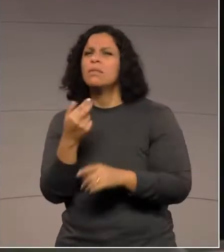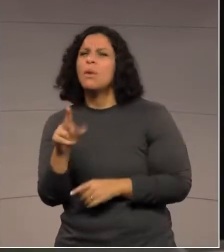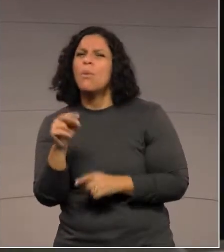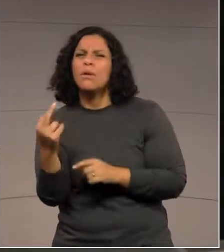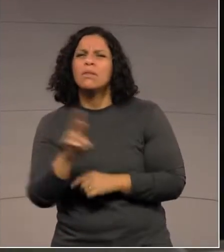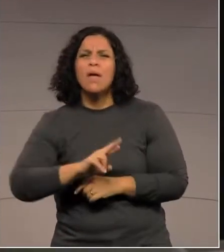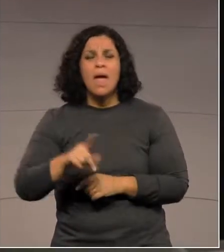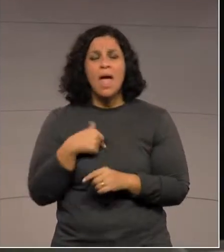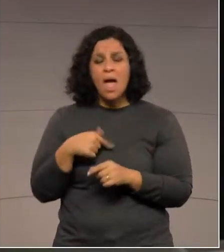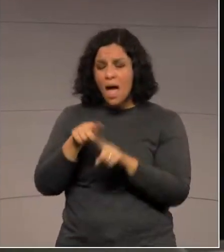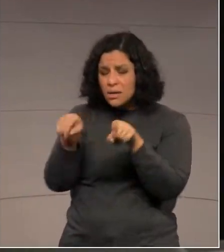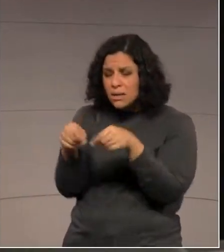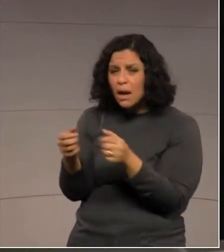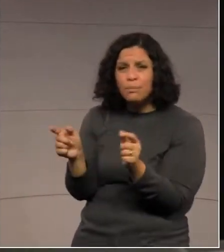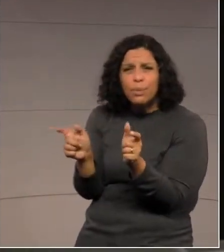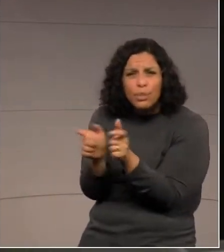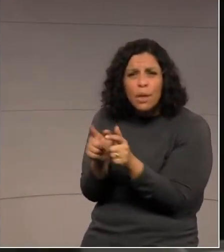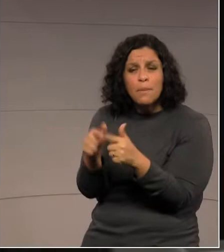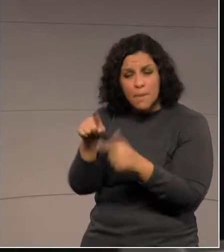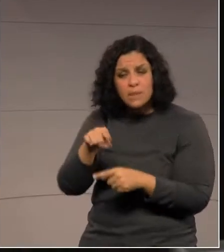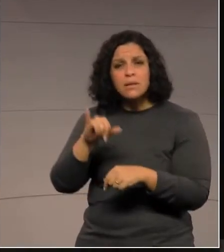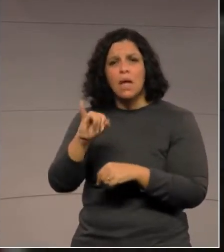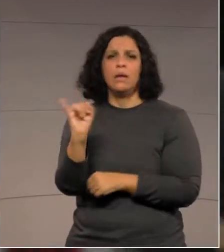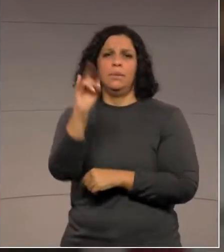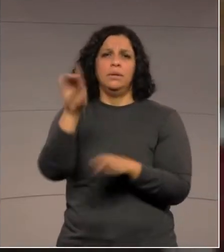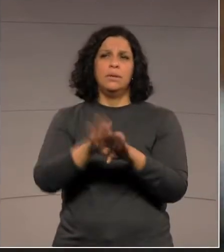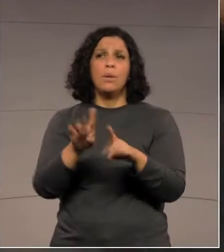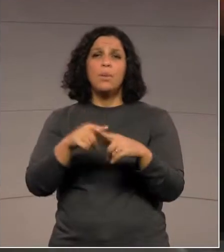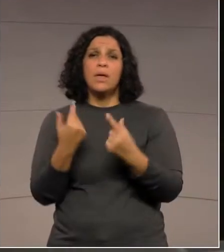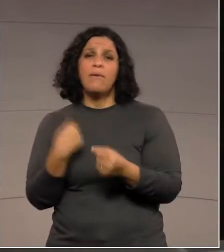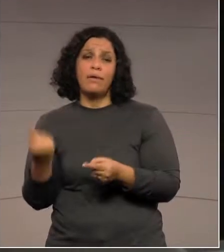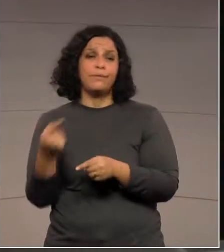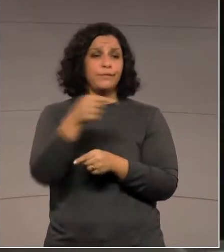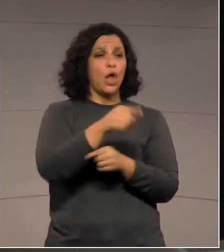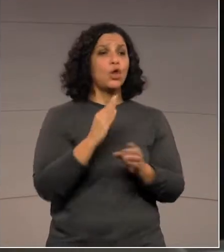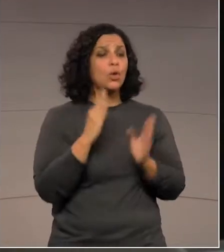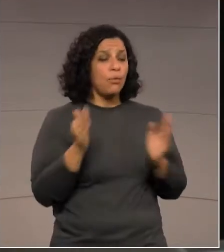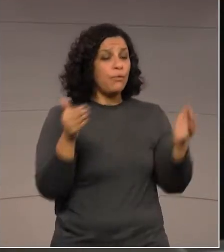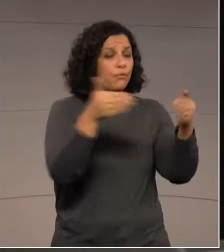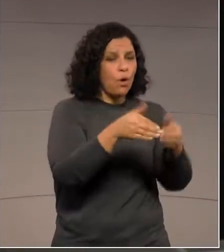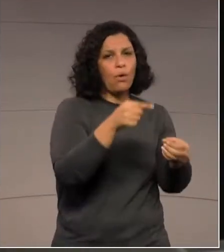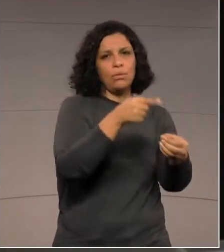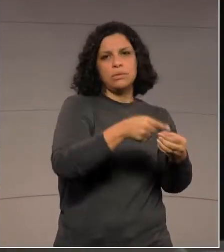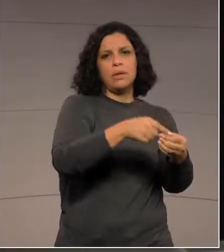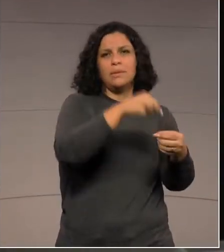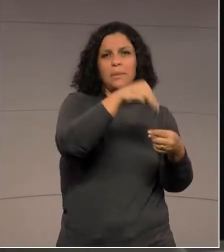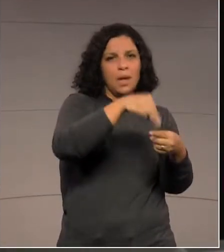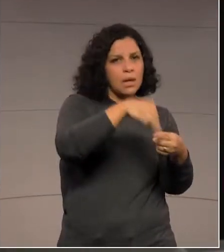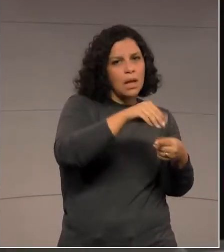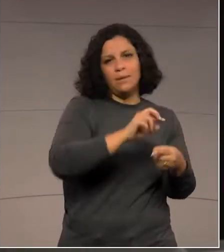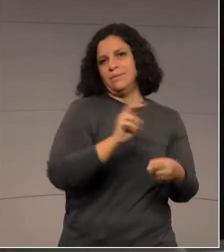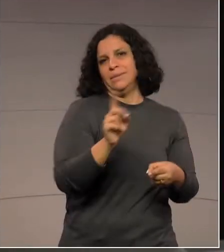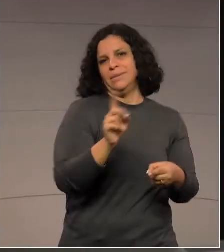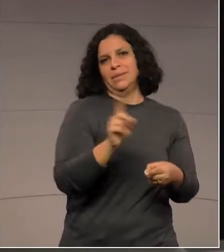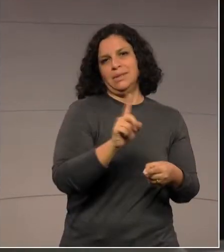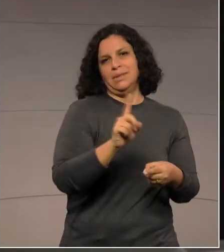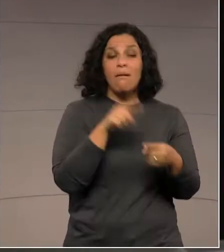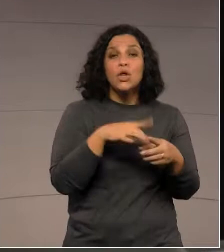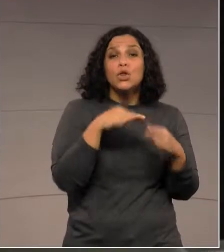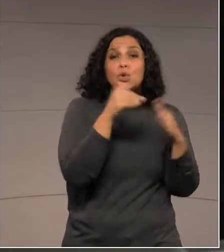estruturas pequenas mas importantíssimas para não sobrecarregar Maringá. Maringá é uma região que tem muitos municípios, todos